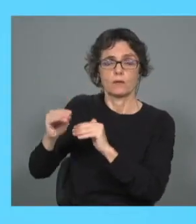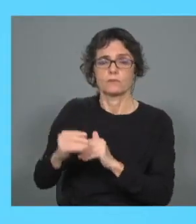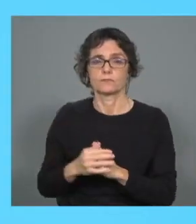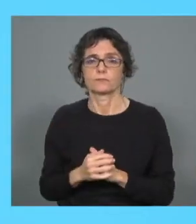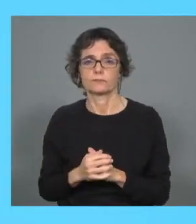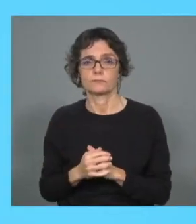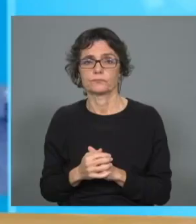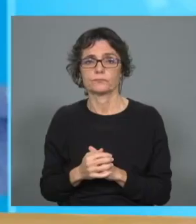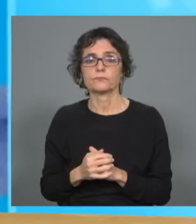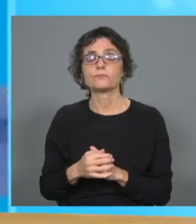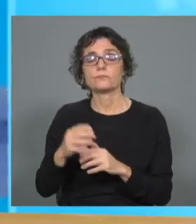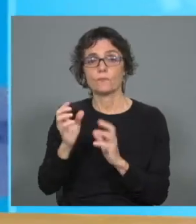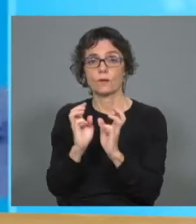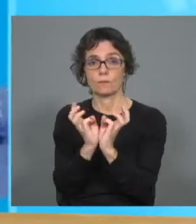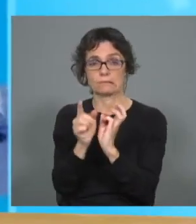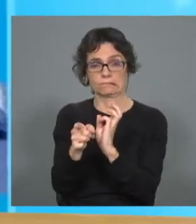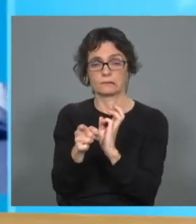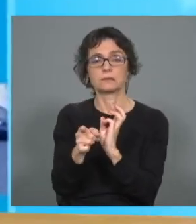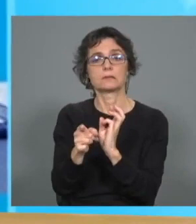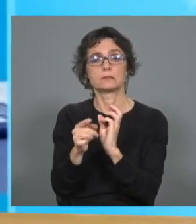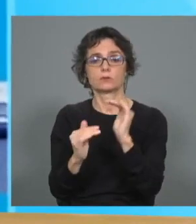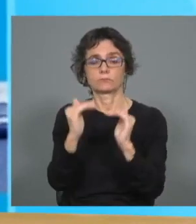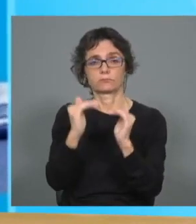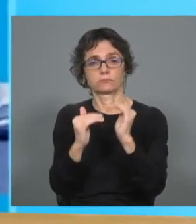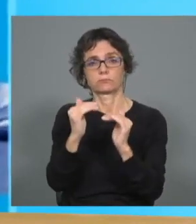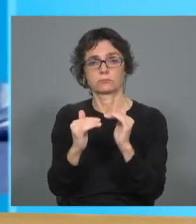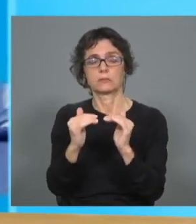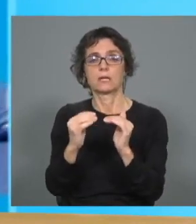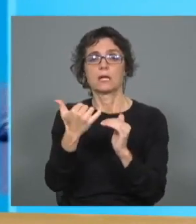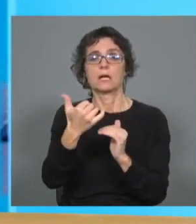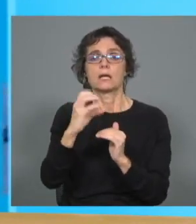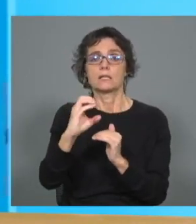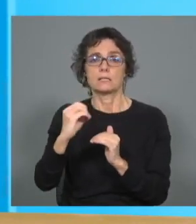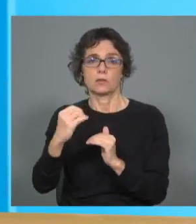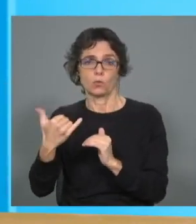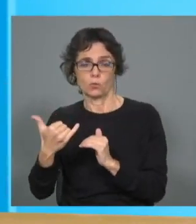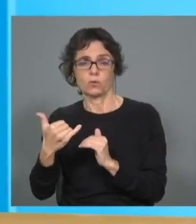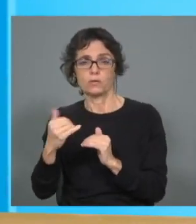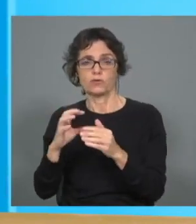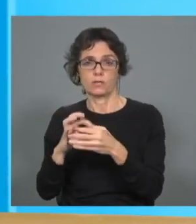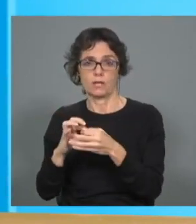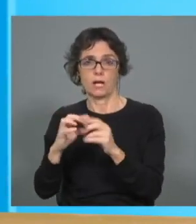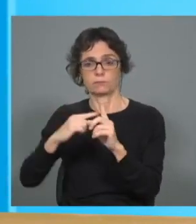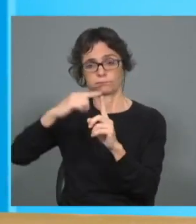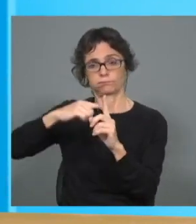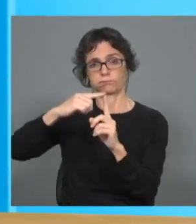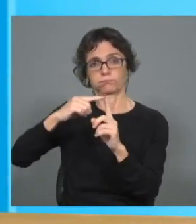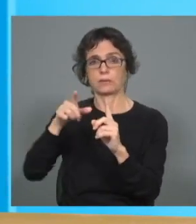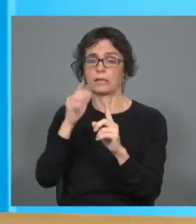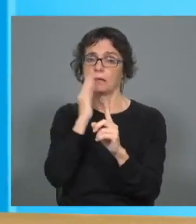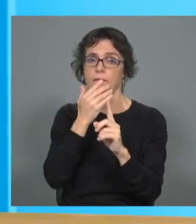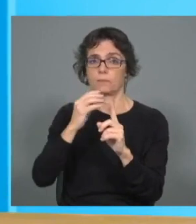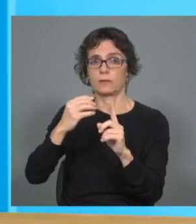este mecanismo é calculado pelo nível de emissões, calcula-se o nível de emissões e, consoante o nível de